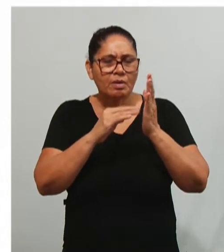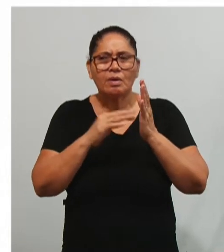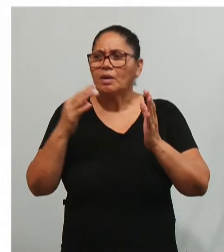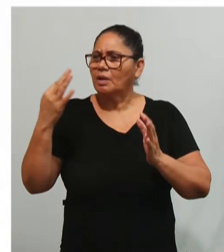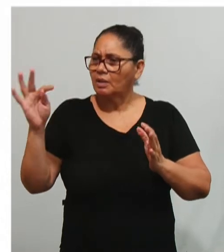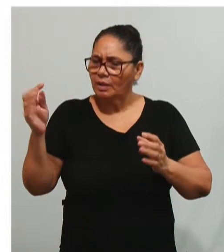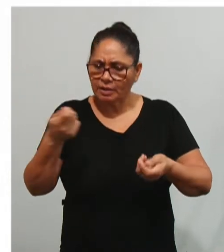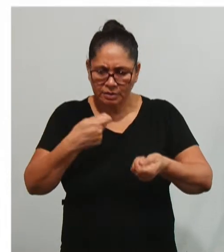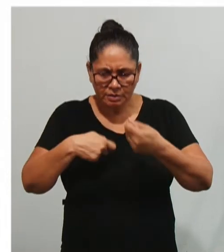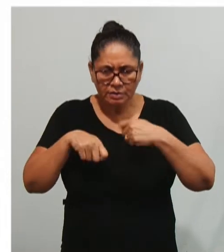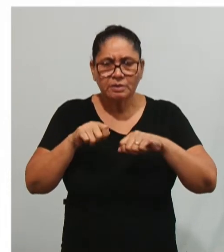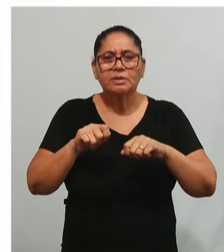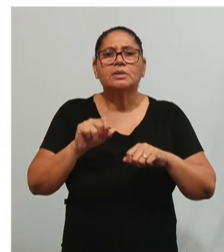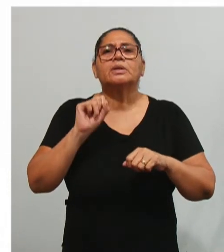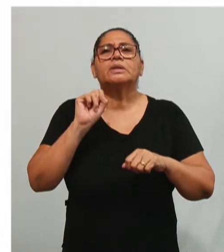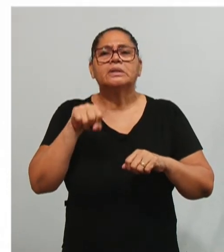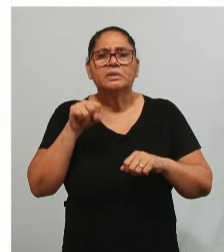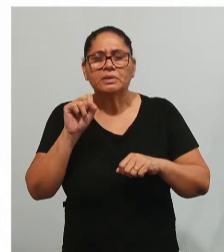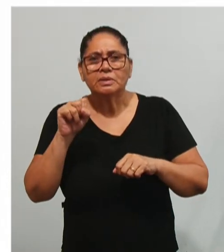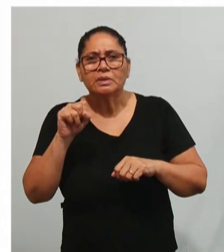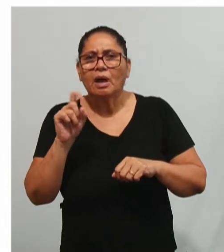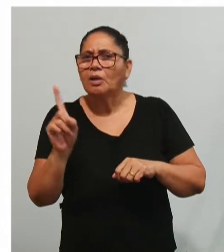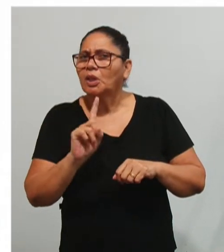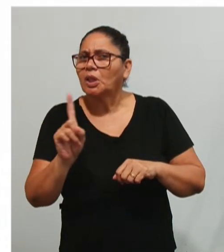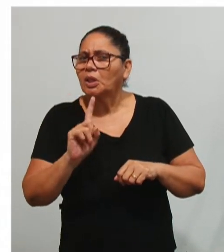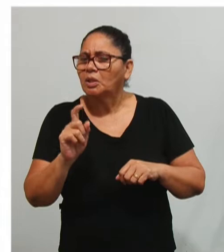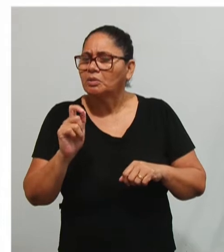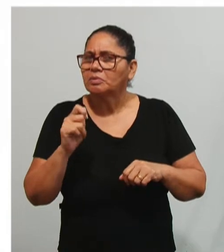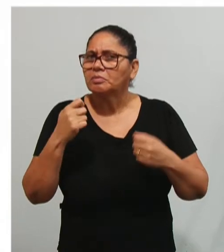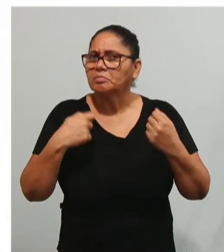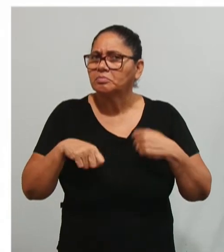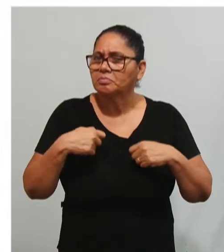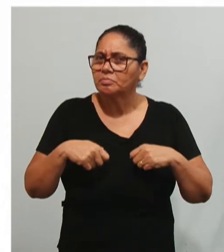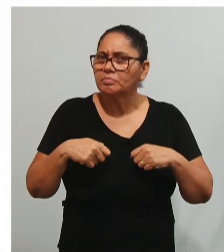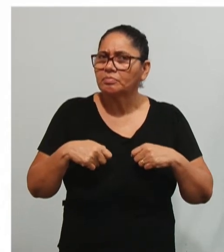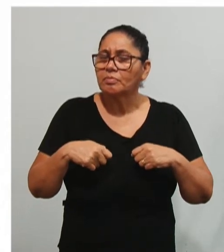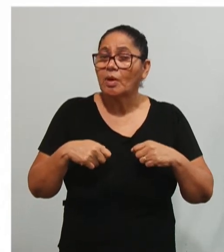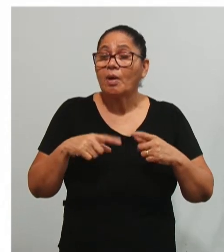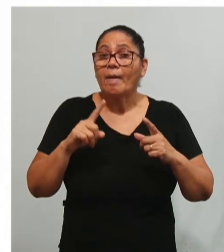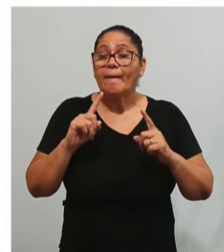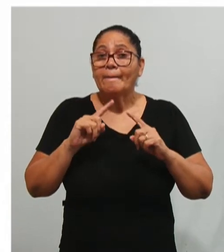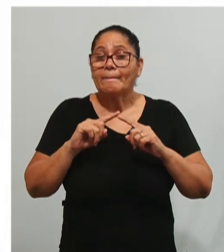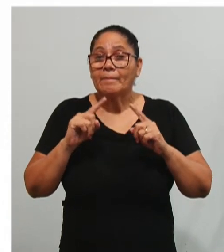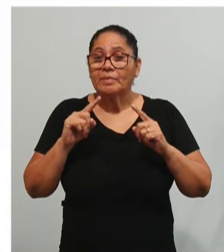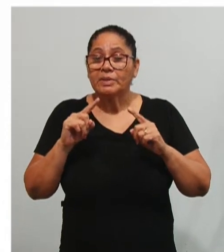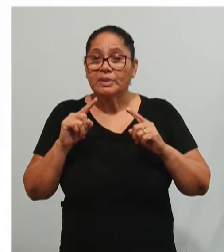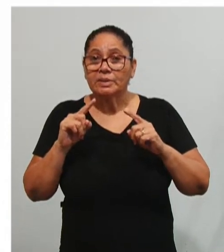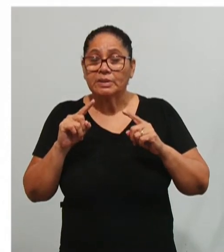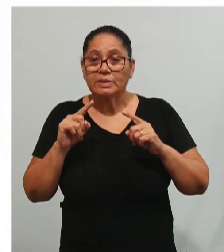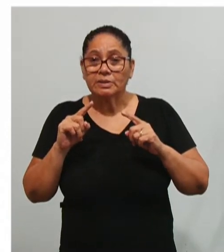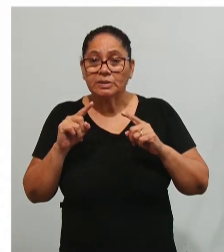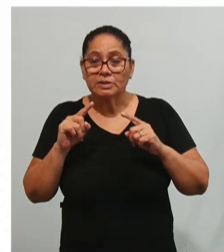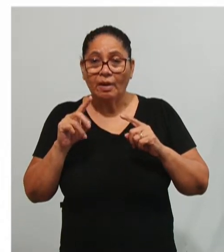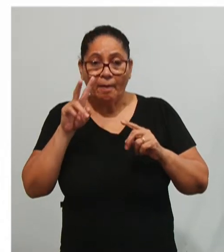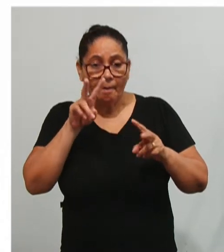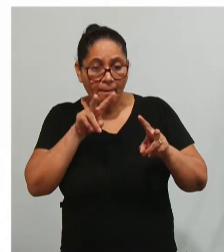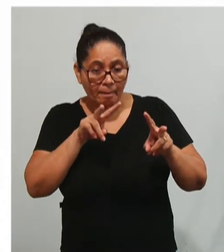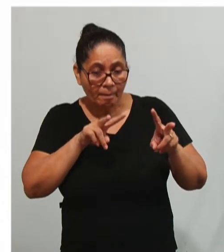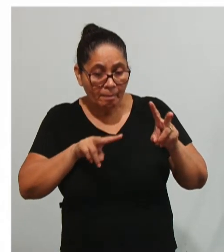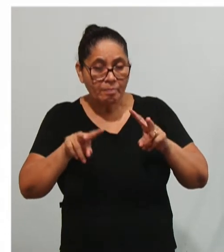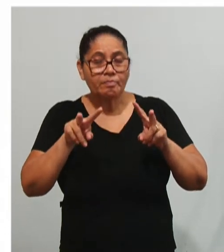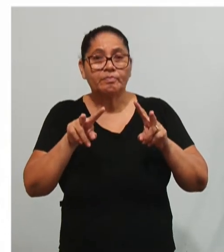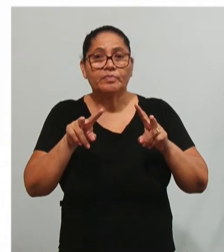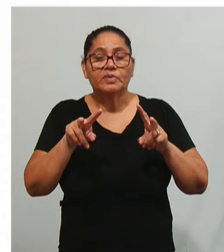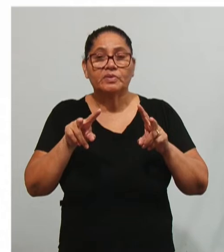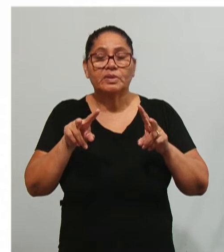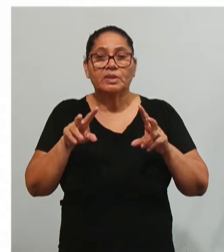sim. A gente não está dizendo que não é preciso e verificar a sua eficiência se elas